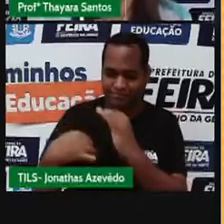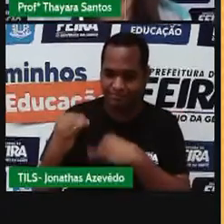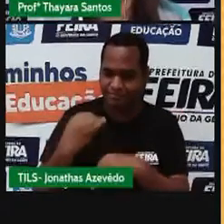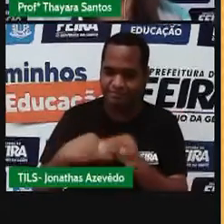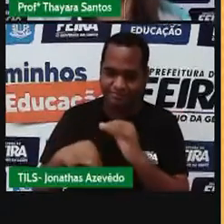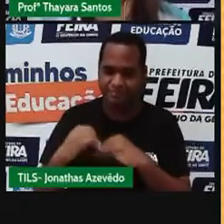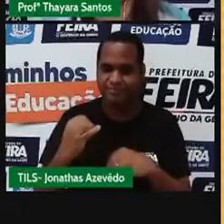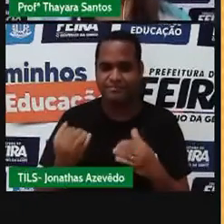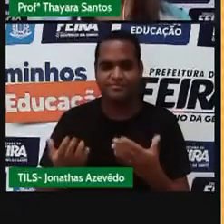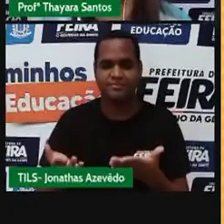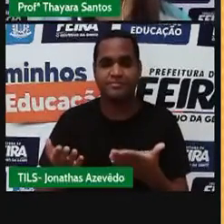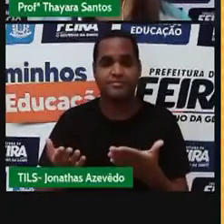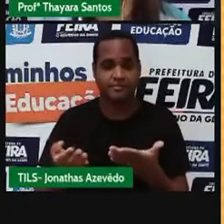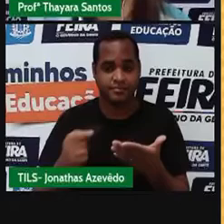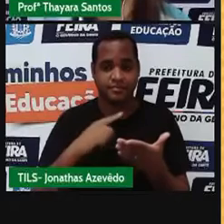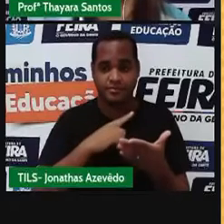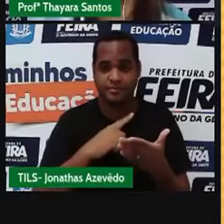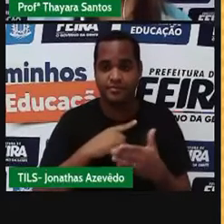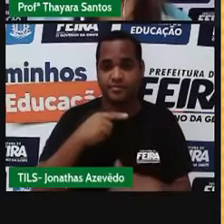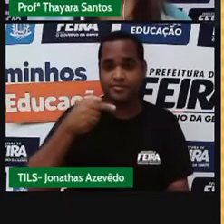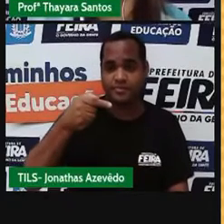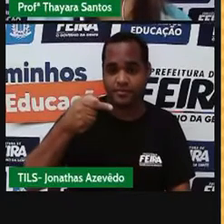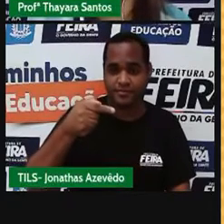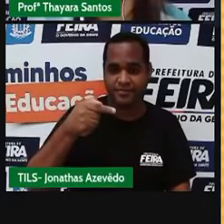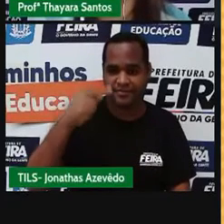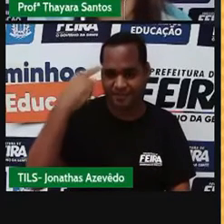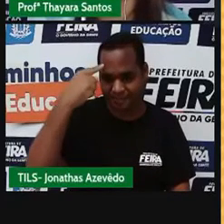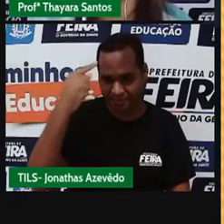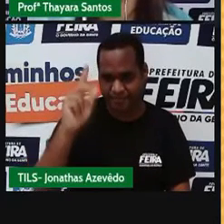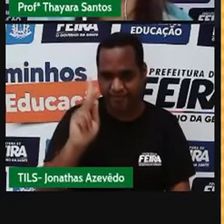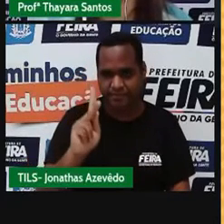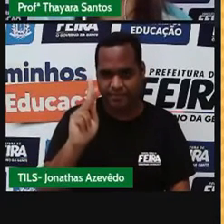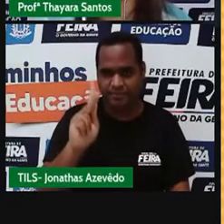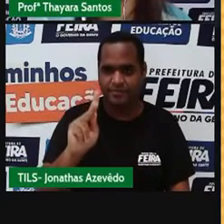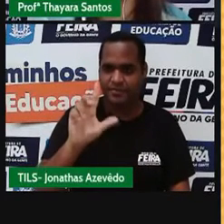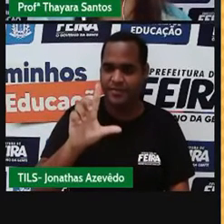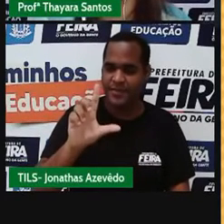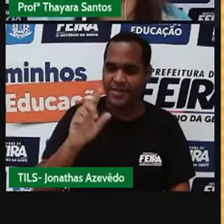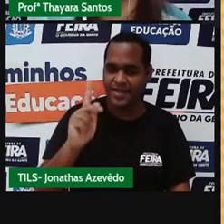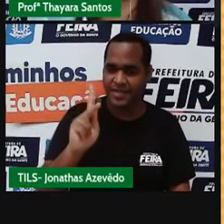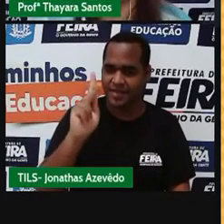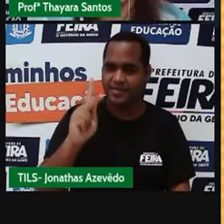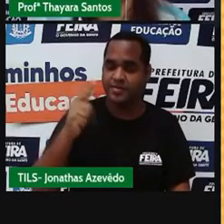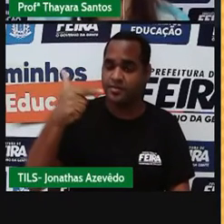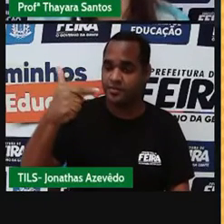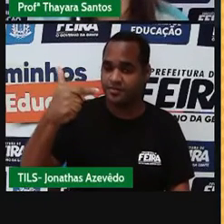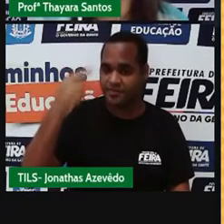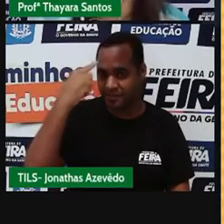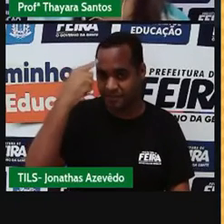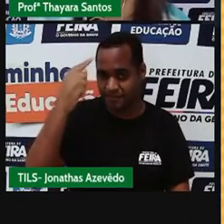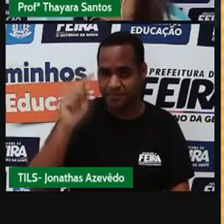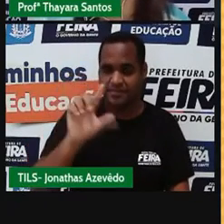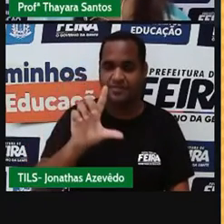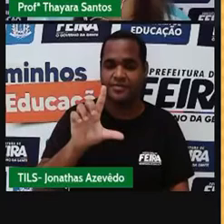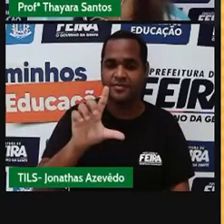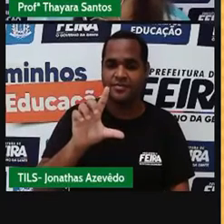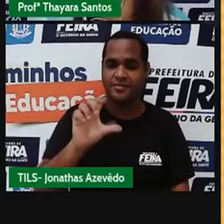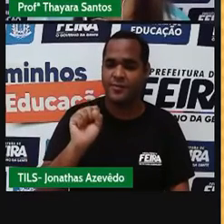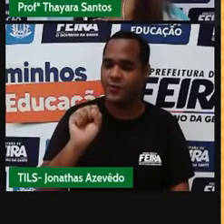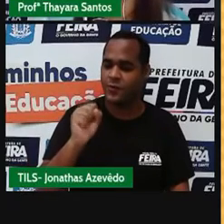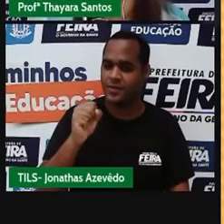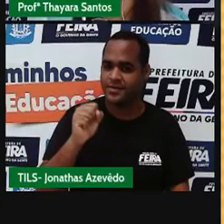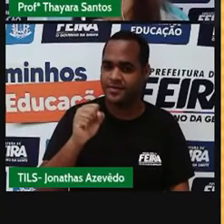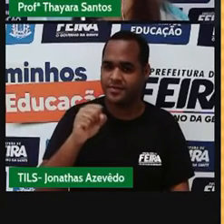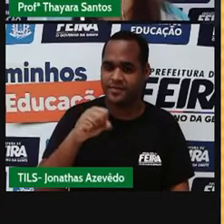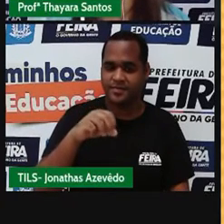Então, aqui estão as sete camadas eletrônicas, sendo que na camada K só cabem dois elétrons. Na camada L